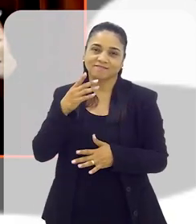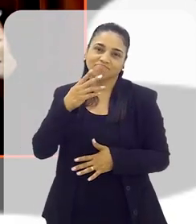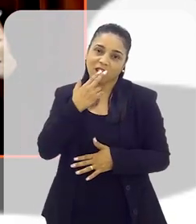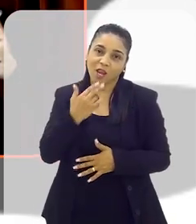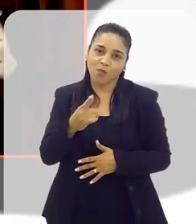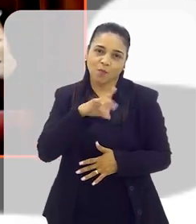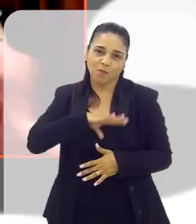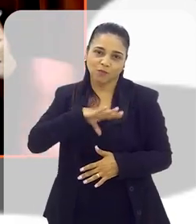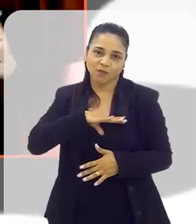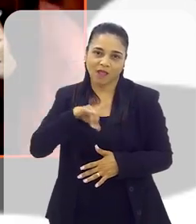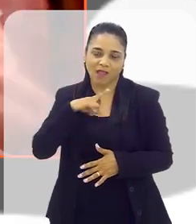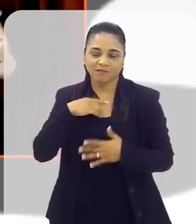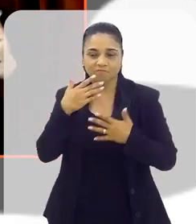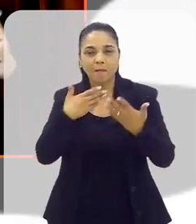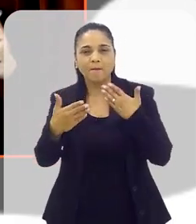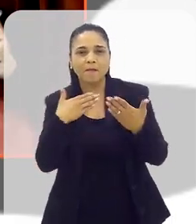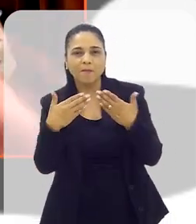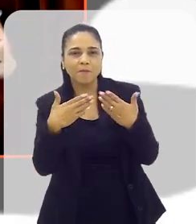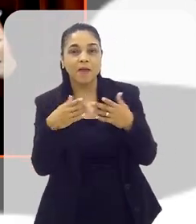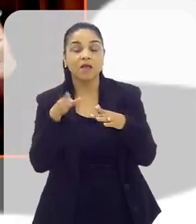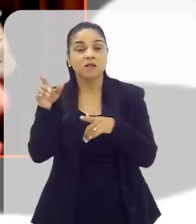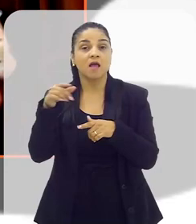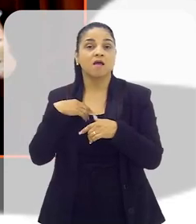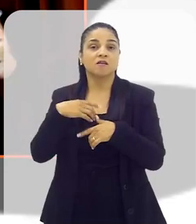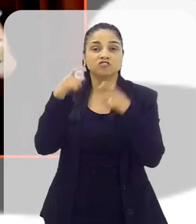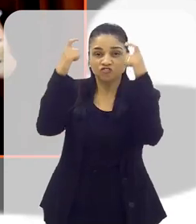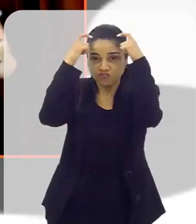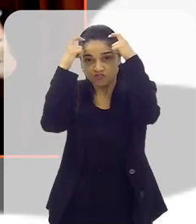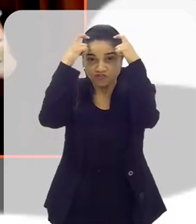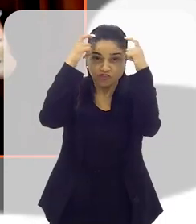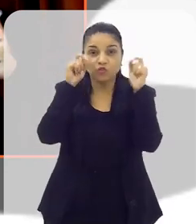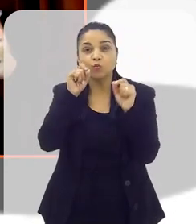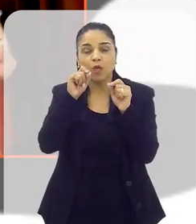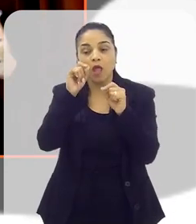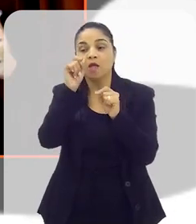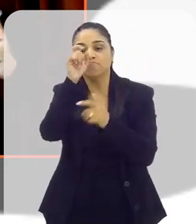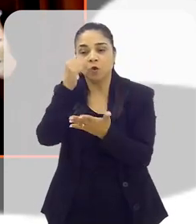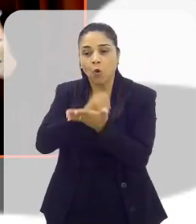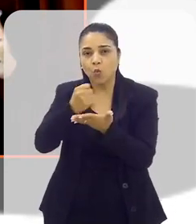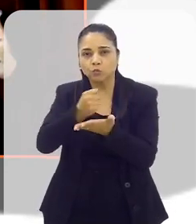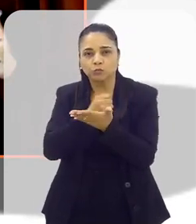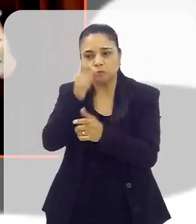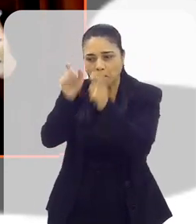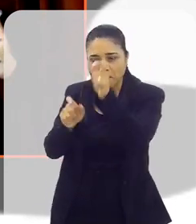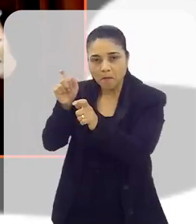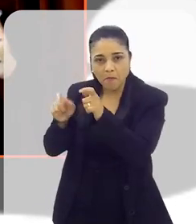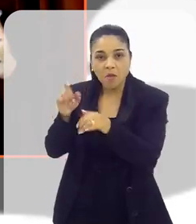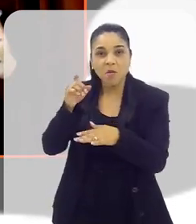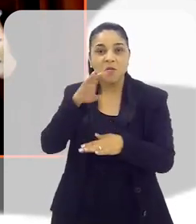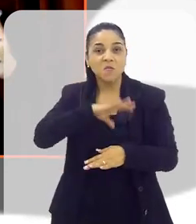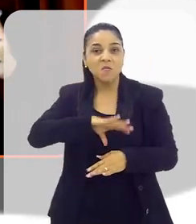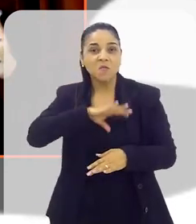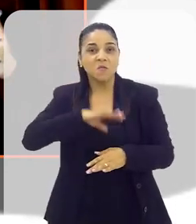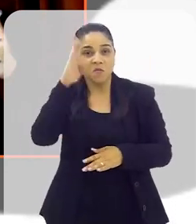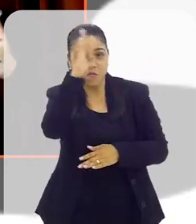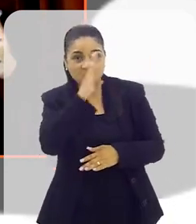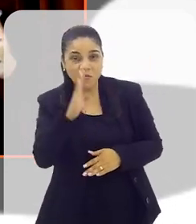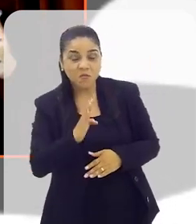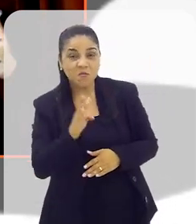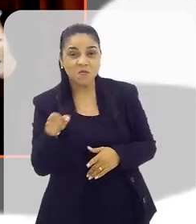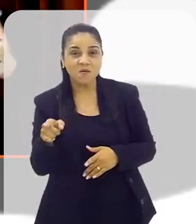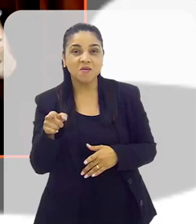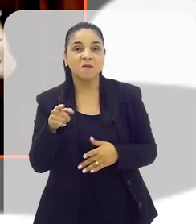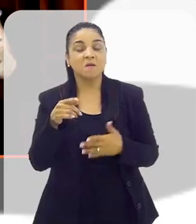portuguesa está disponível. O que os parques da Disney fizeram? Colocaram inúmeros brasileiros trabalhando. Colocaram material